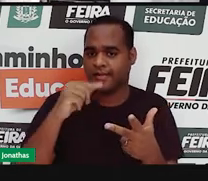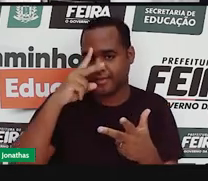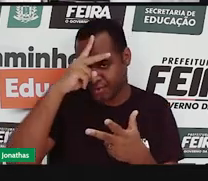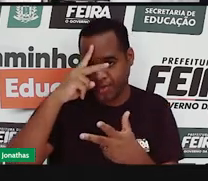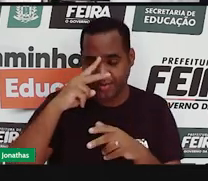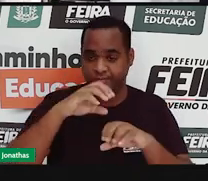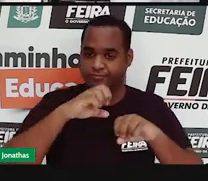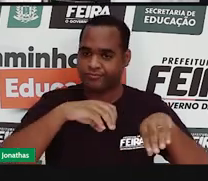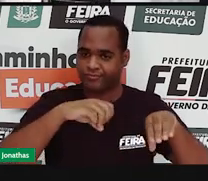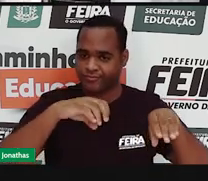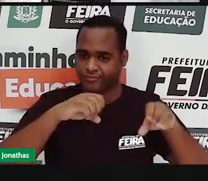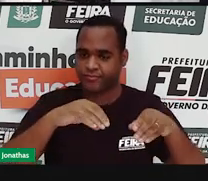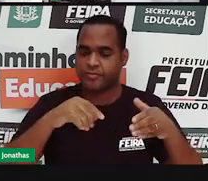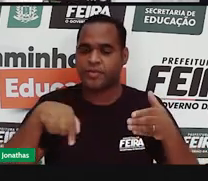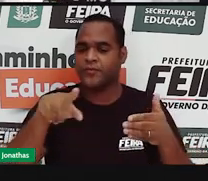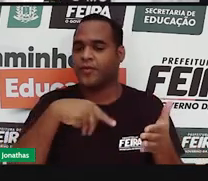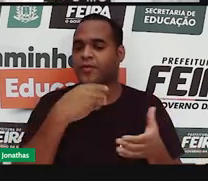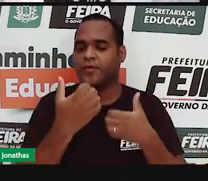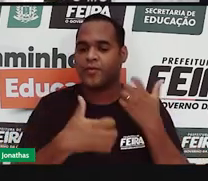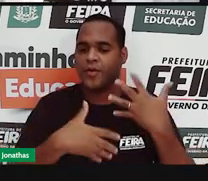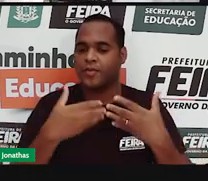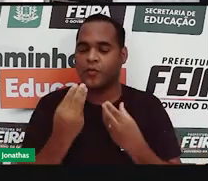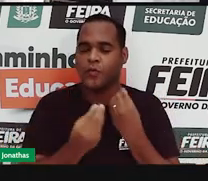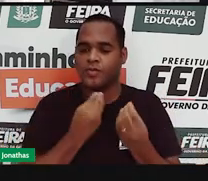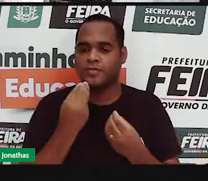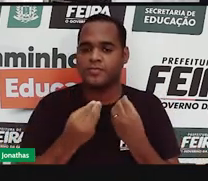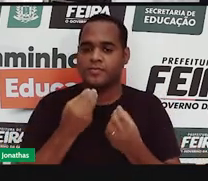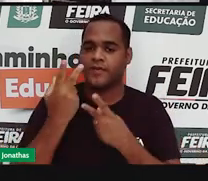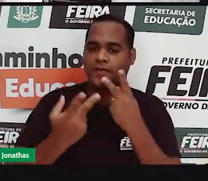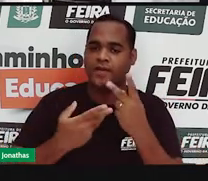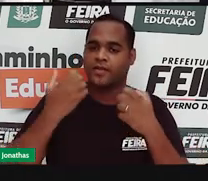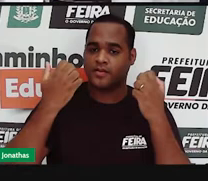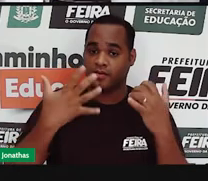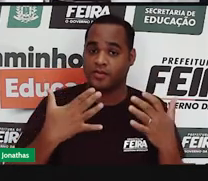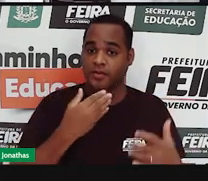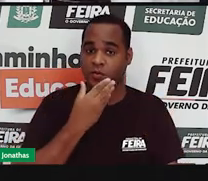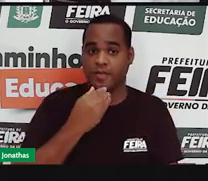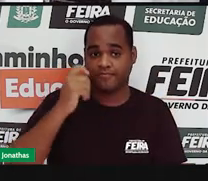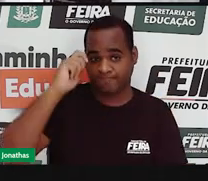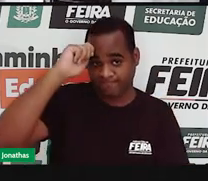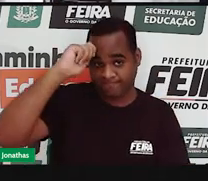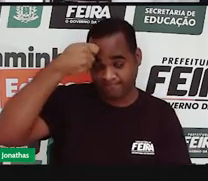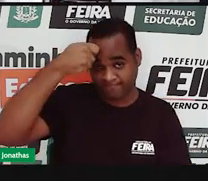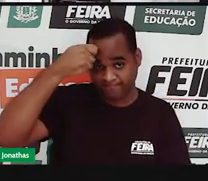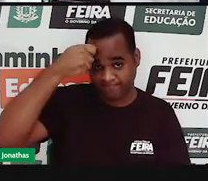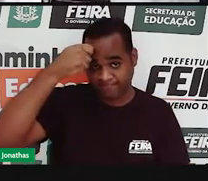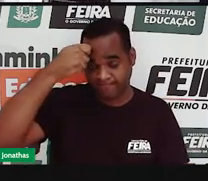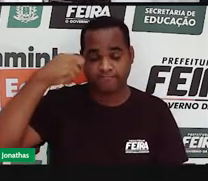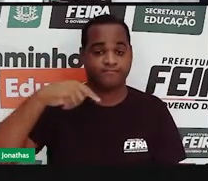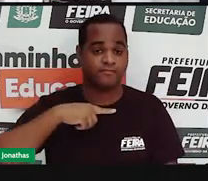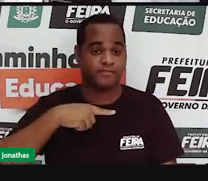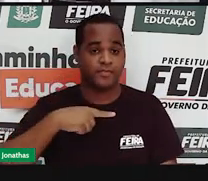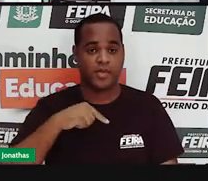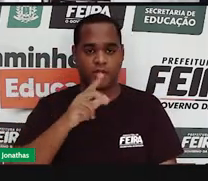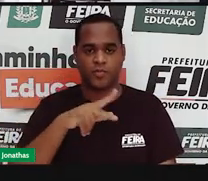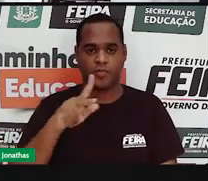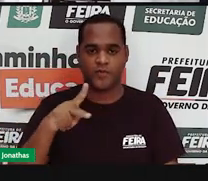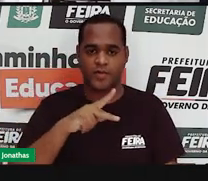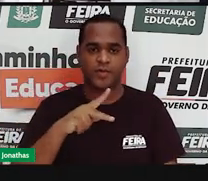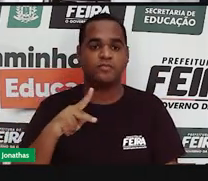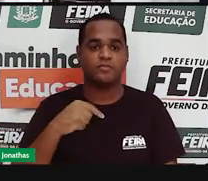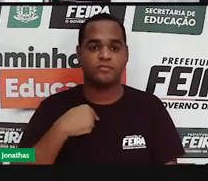Hoje a gente vai falar sobre o Brasil Império. Eu sou um homem negro, me chamo Danilo, sou professor de história.